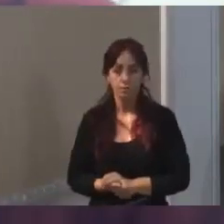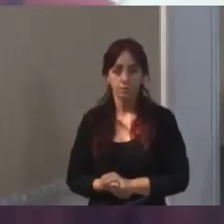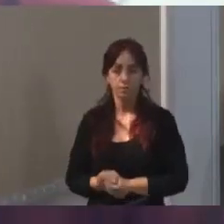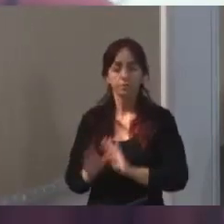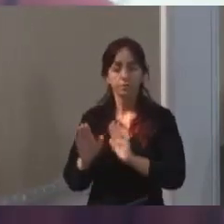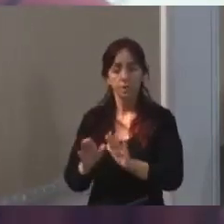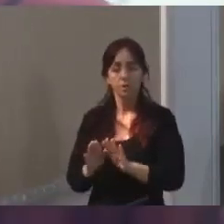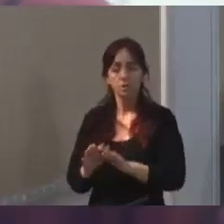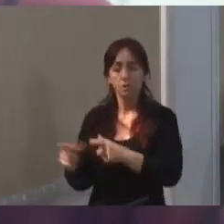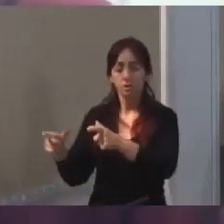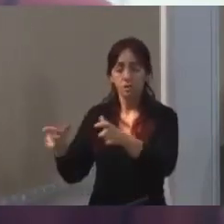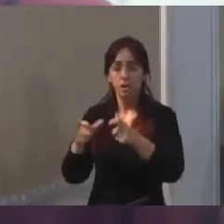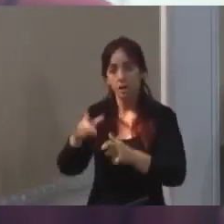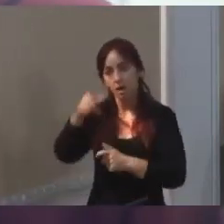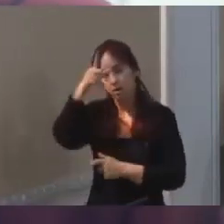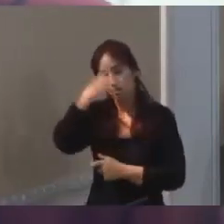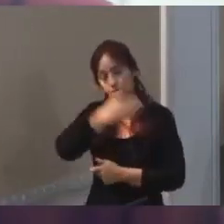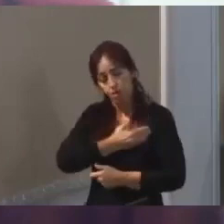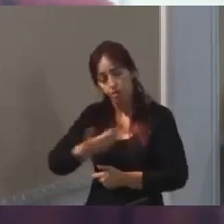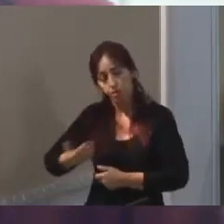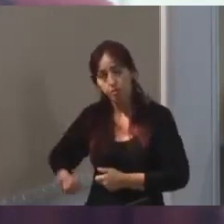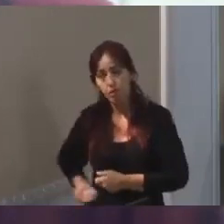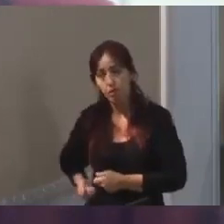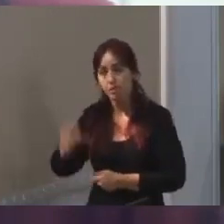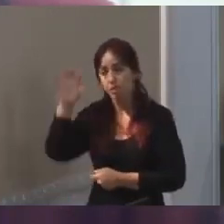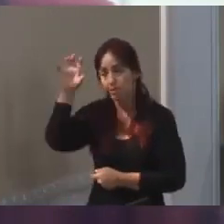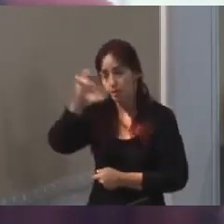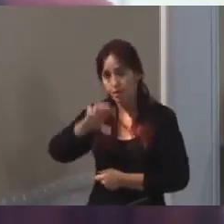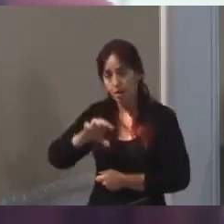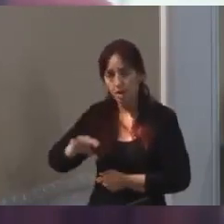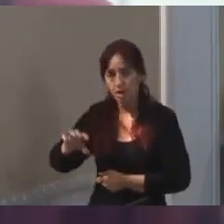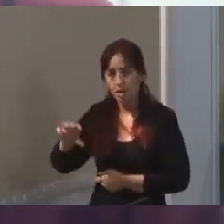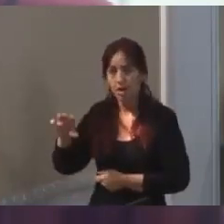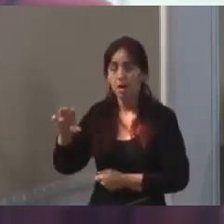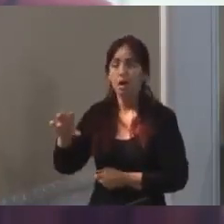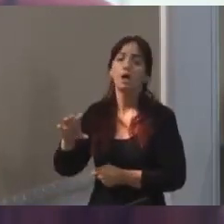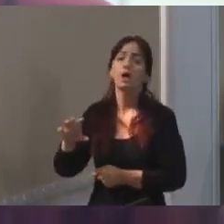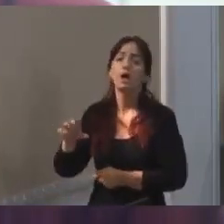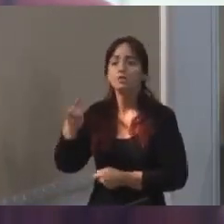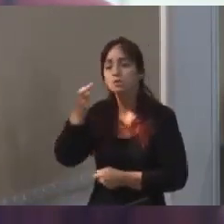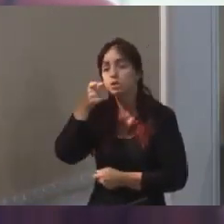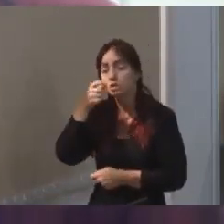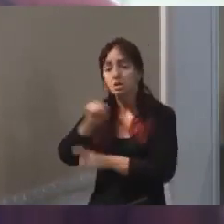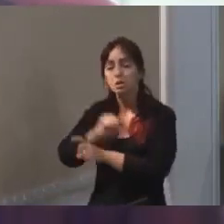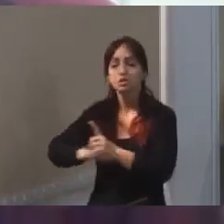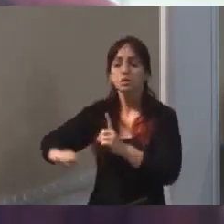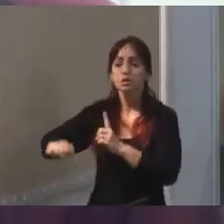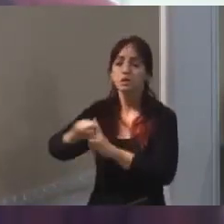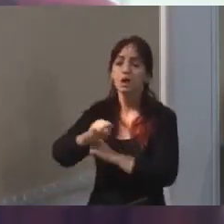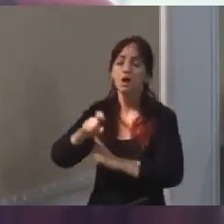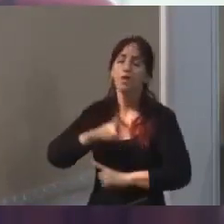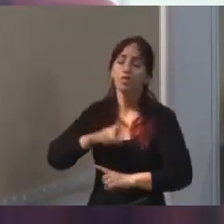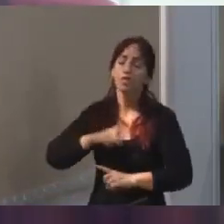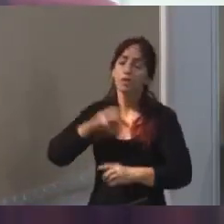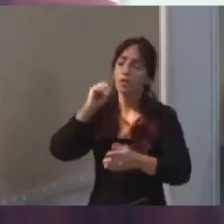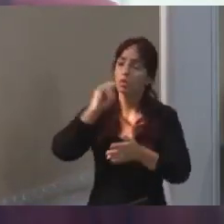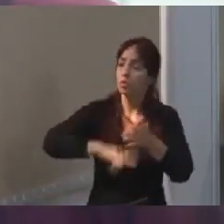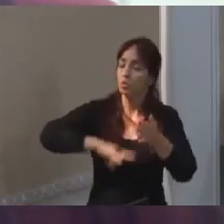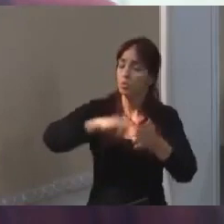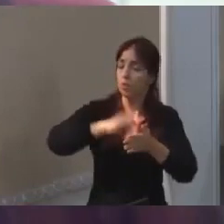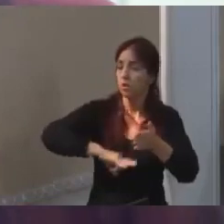São terrenos públicos mapeados como a Exum, Área Especial de Interesse Social. São os que a gente tem documentação